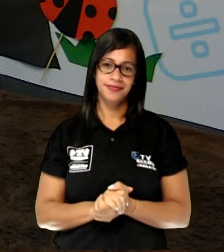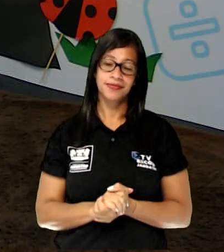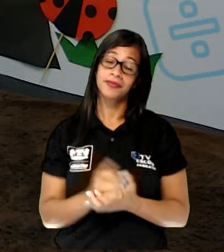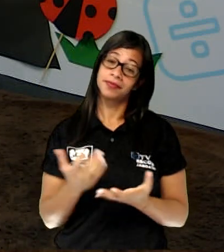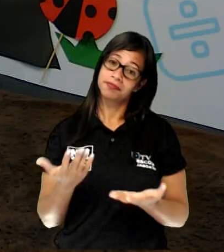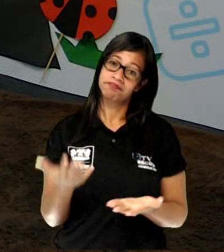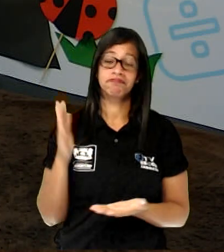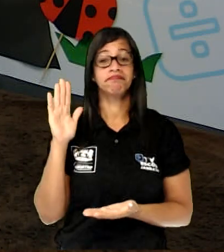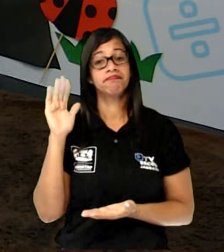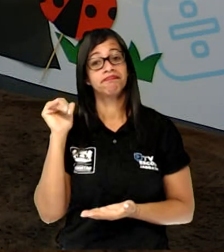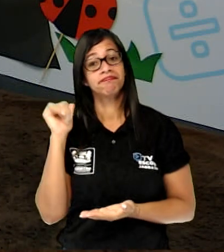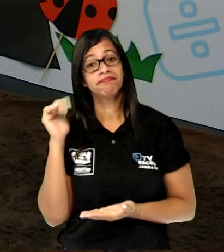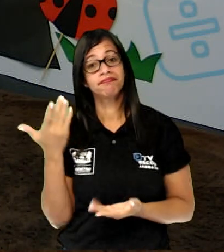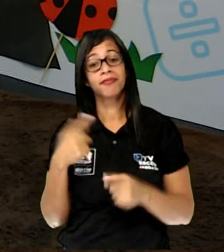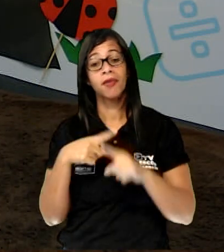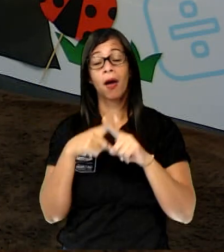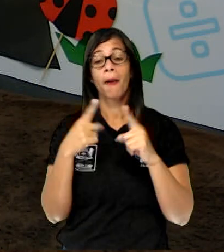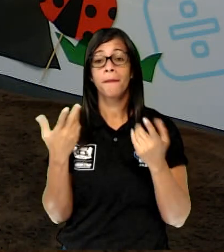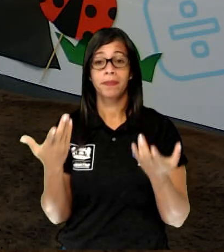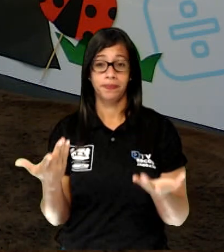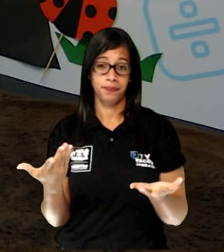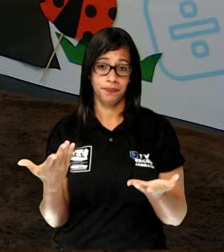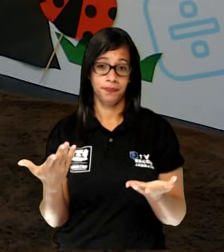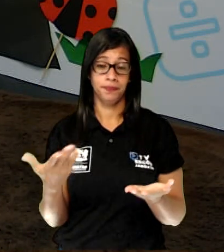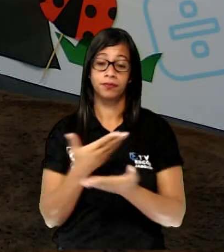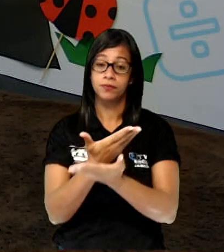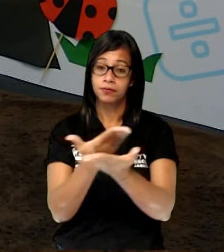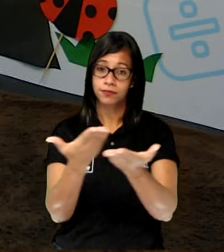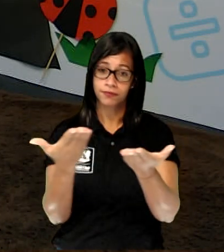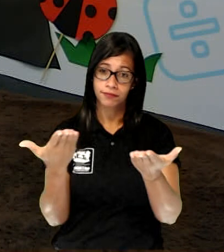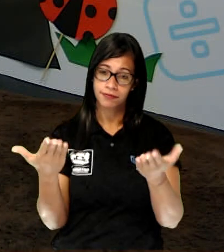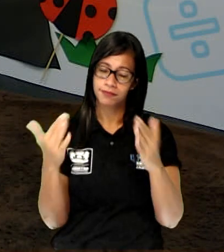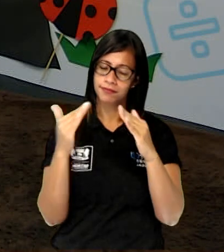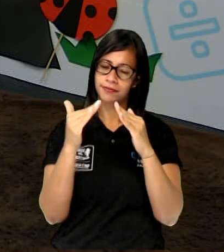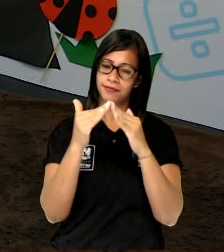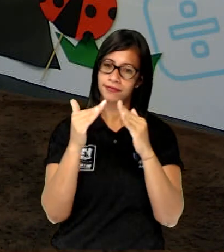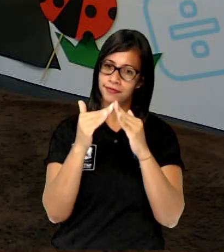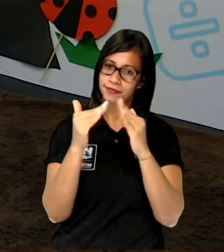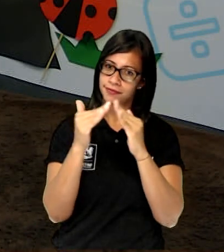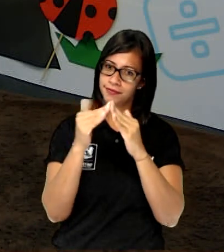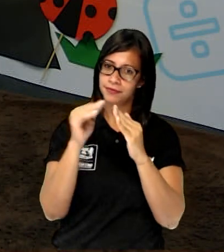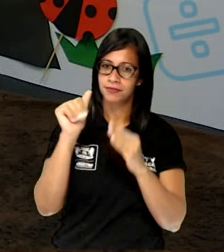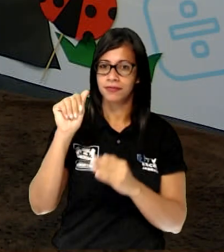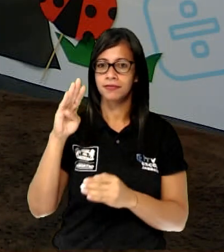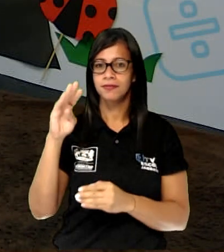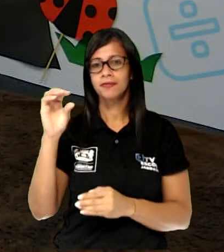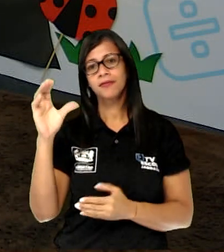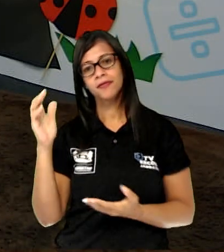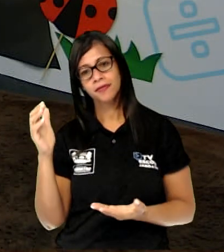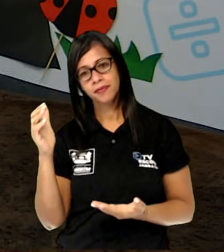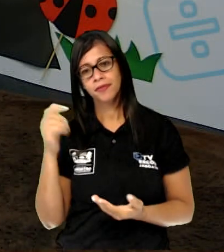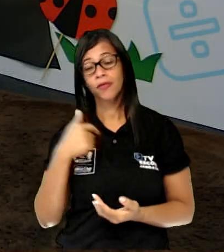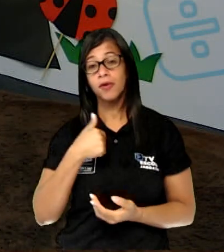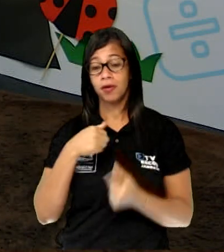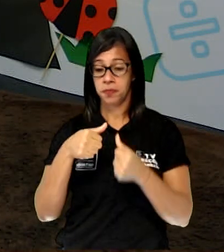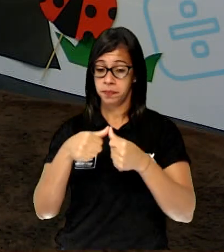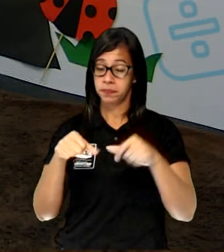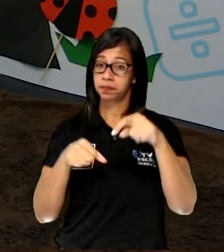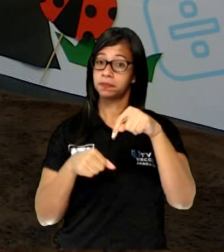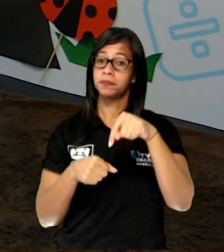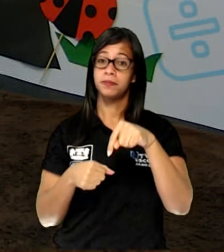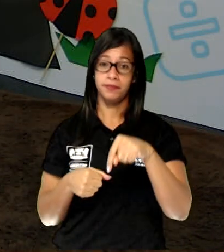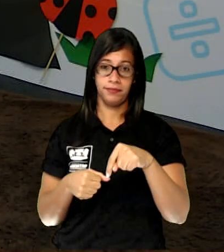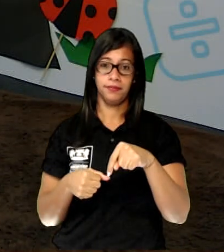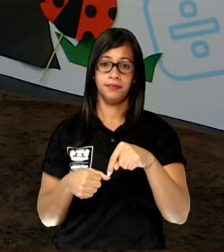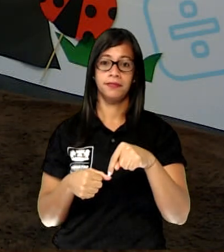despedir. Mas enquanto vocês ficam aí com o seu alfabeto, eu vou ficar aqui, sabe o quê? Tentando